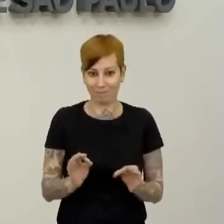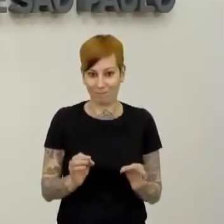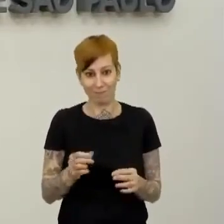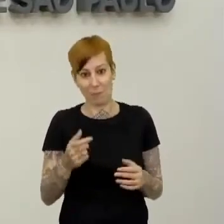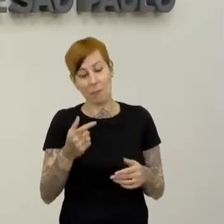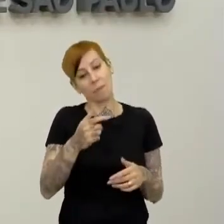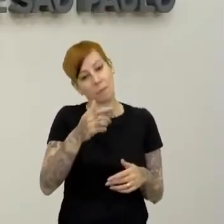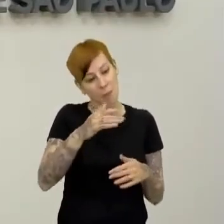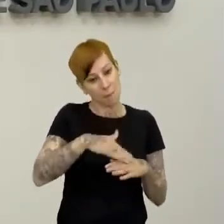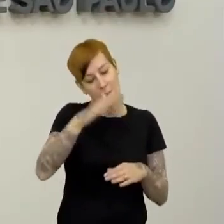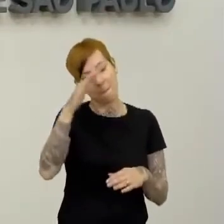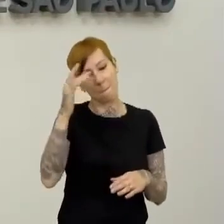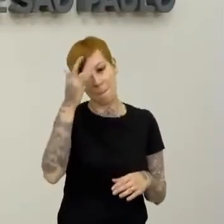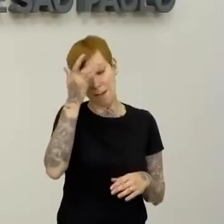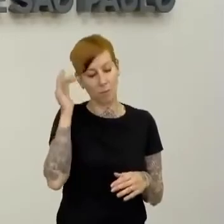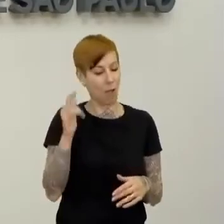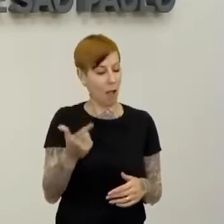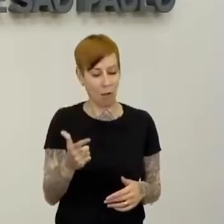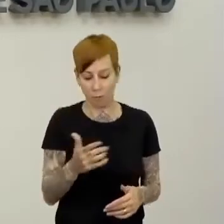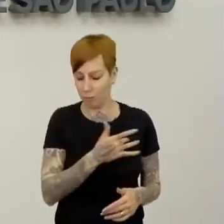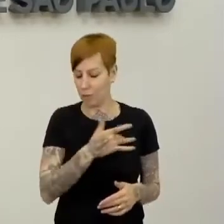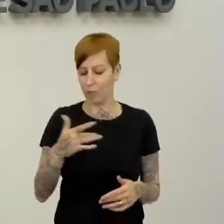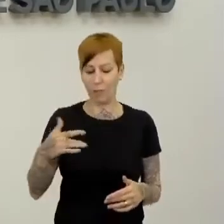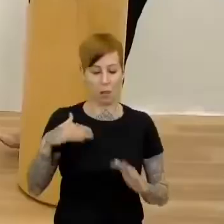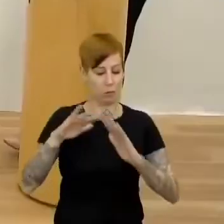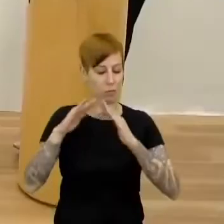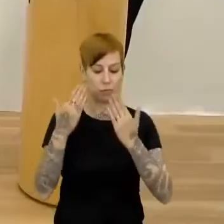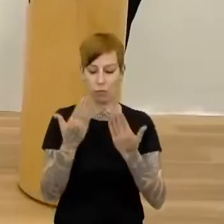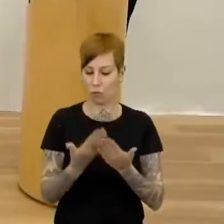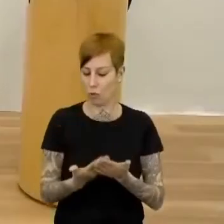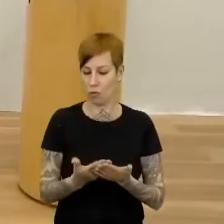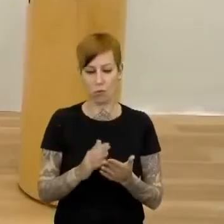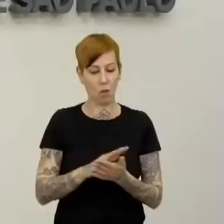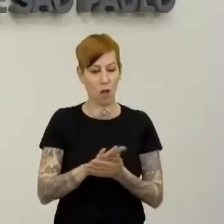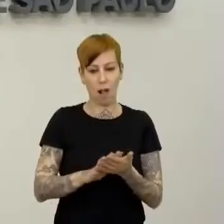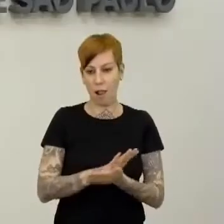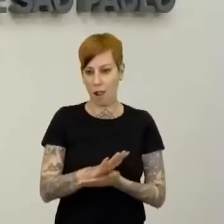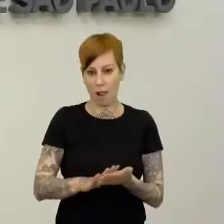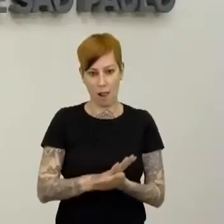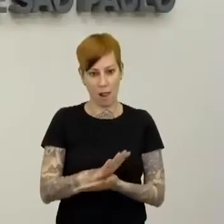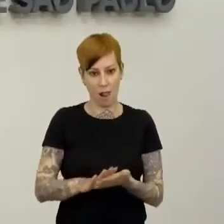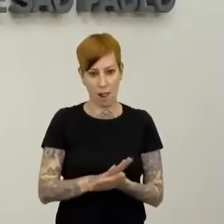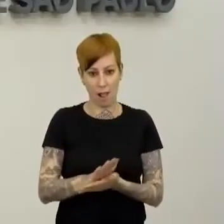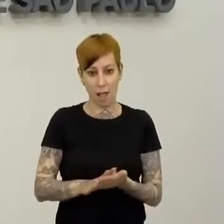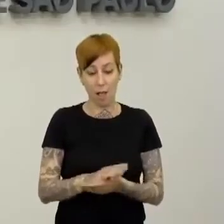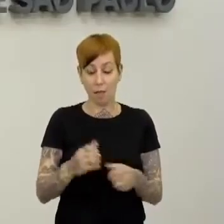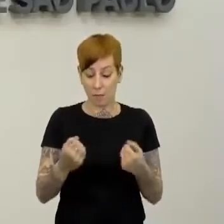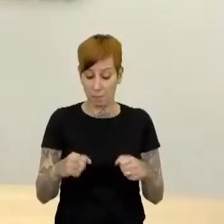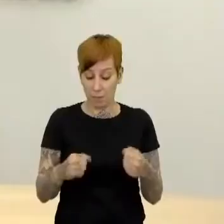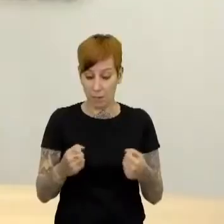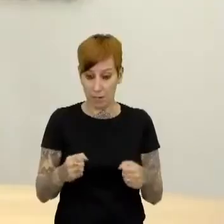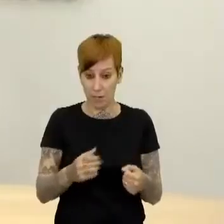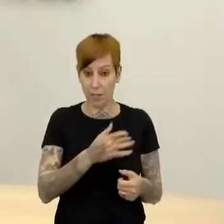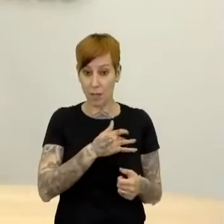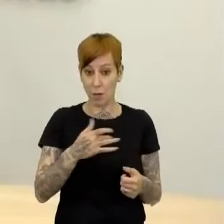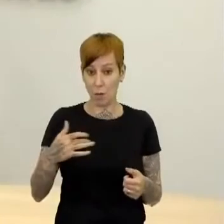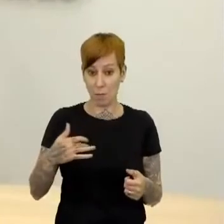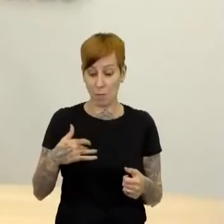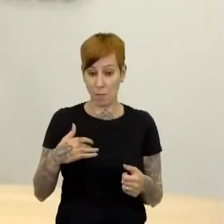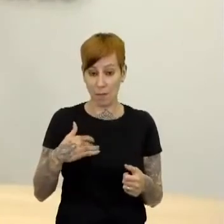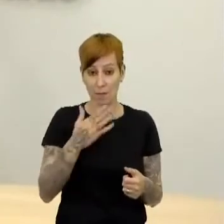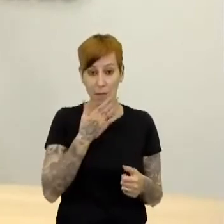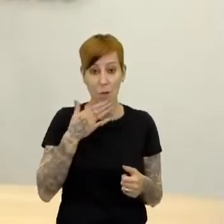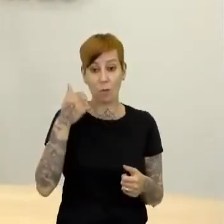escola, saúde e uma vida mais digna, né? Para todos esses nordestinos que vêm aqui para o A gente normalmente faz o